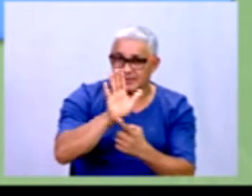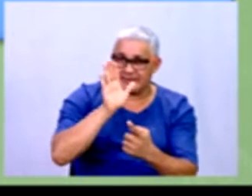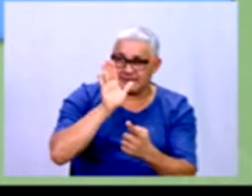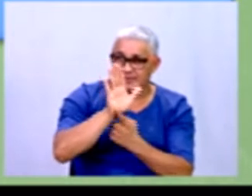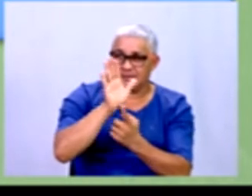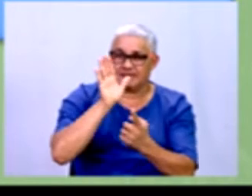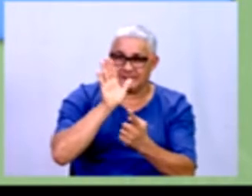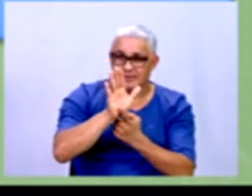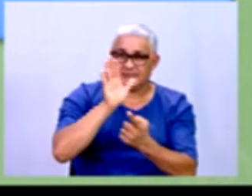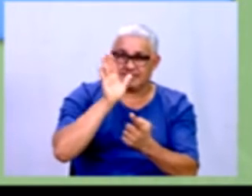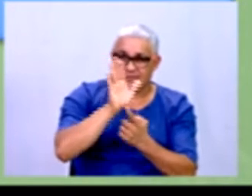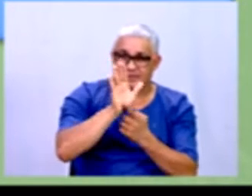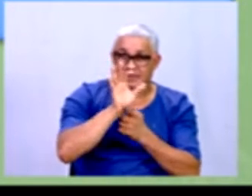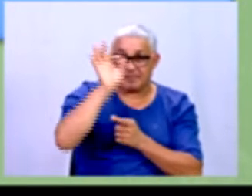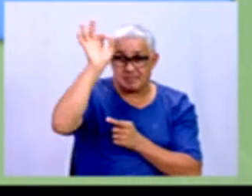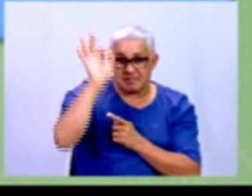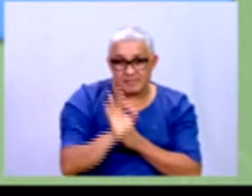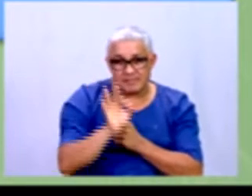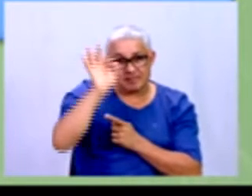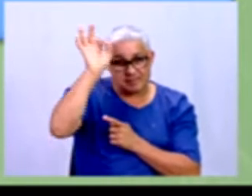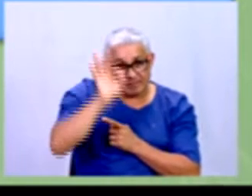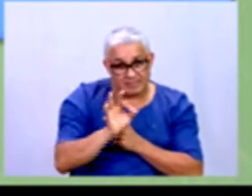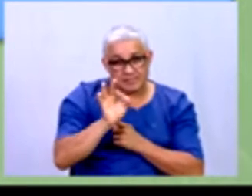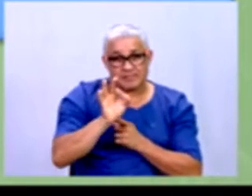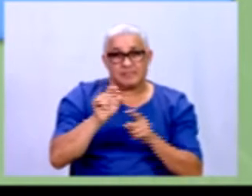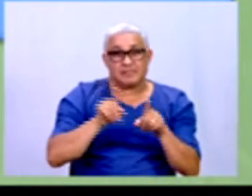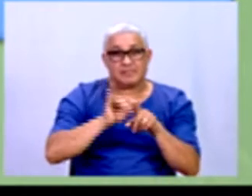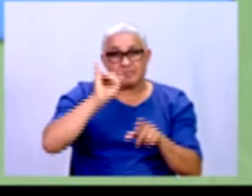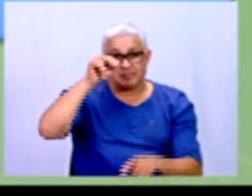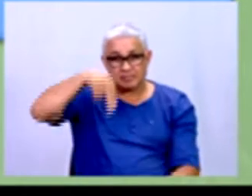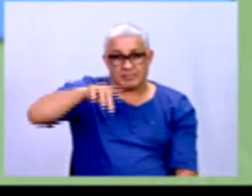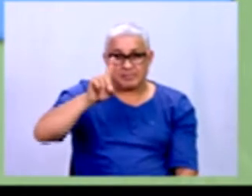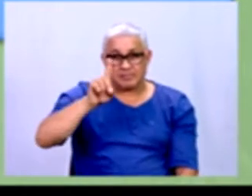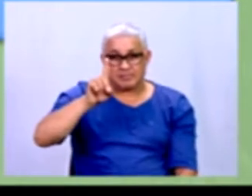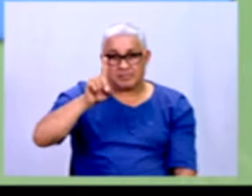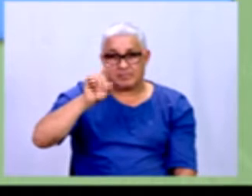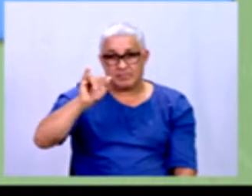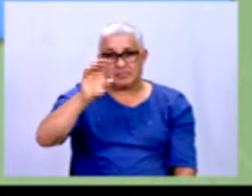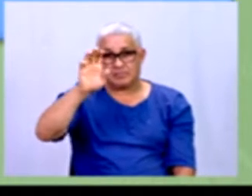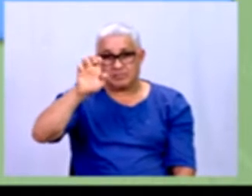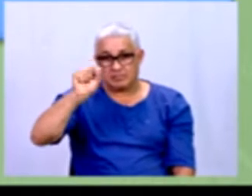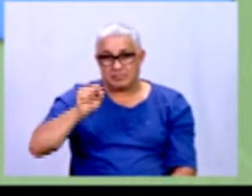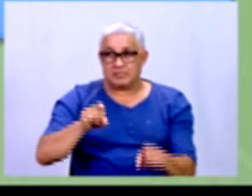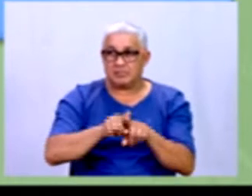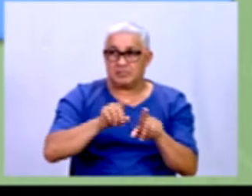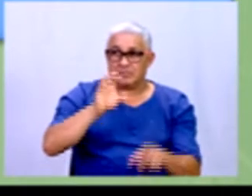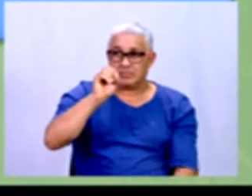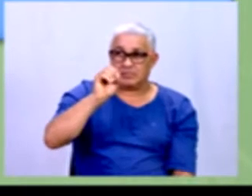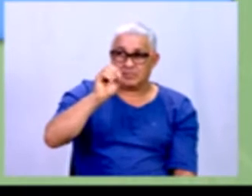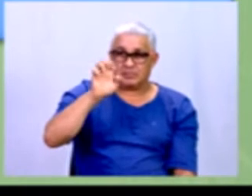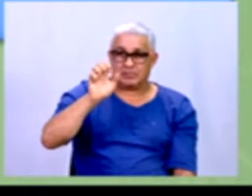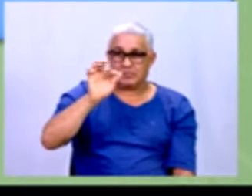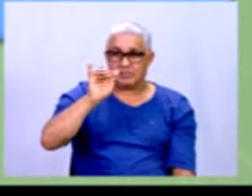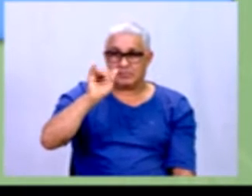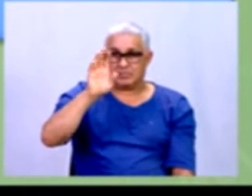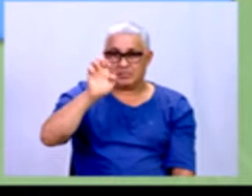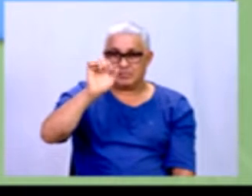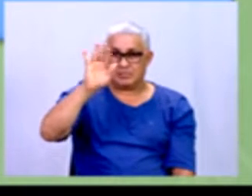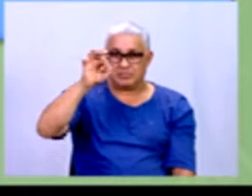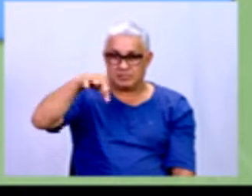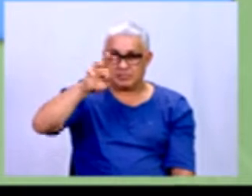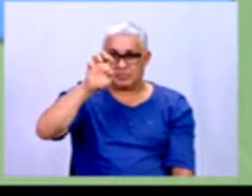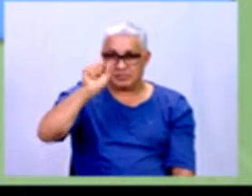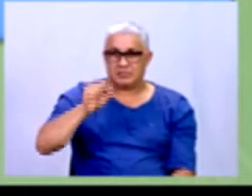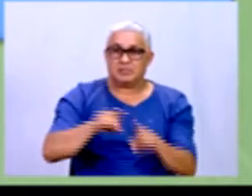em percentuais, índices, coeficientes e taxas. Lembra que eu falei pra